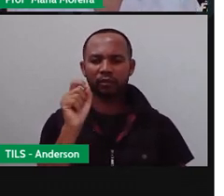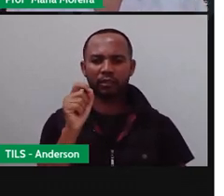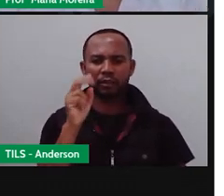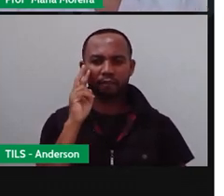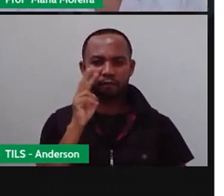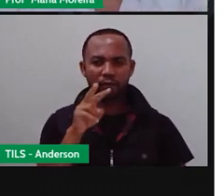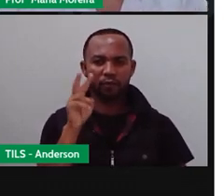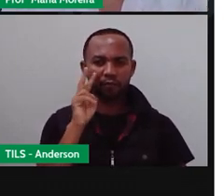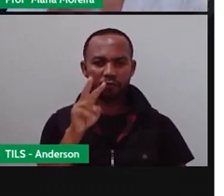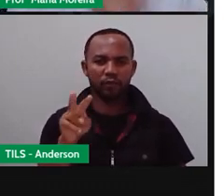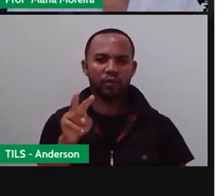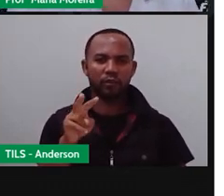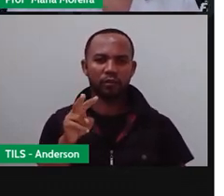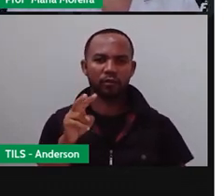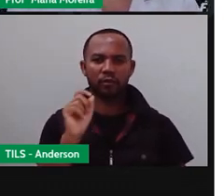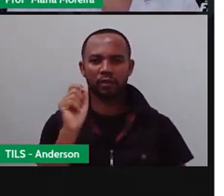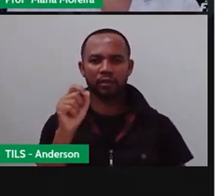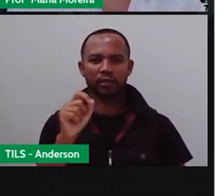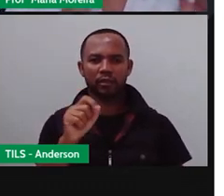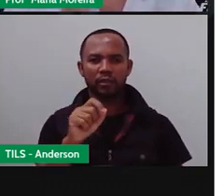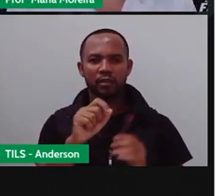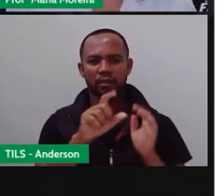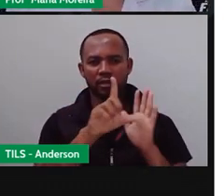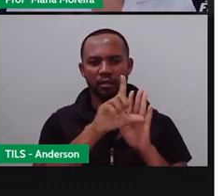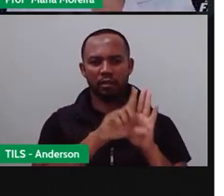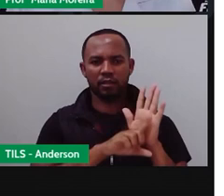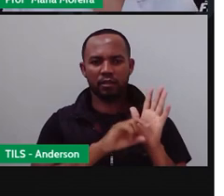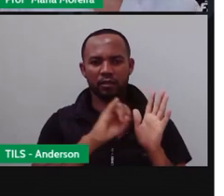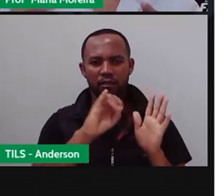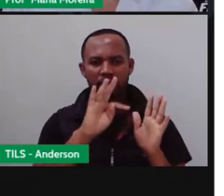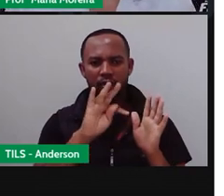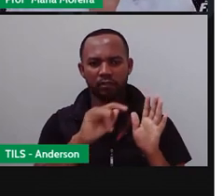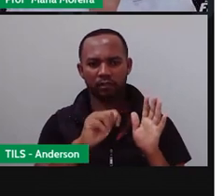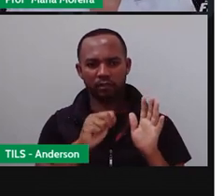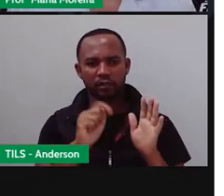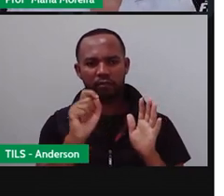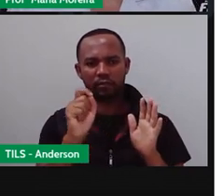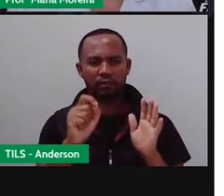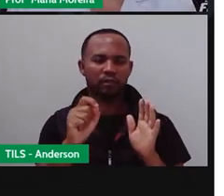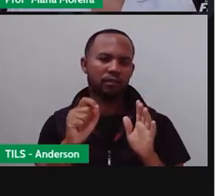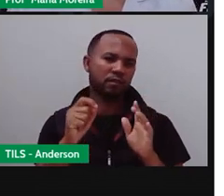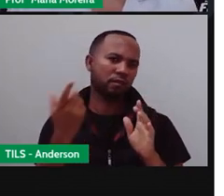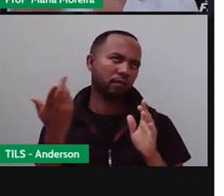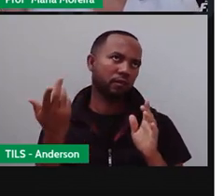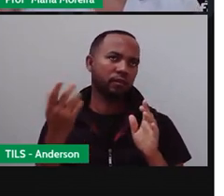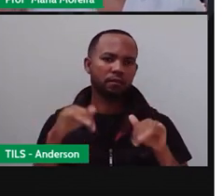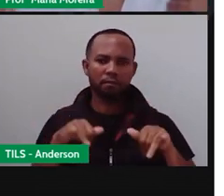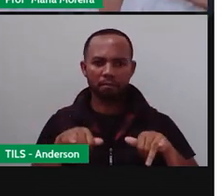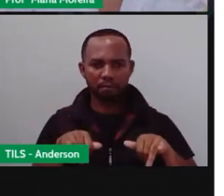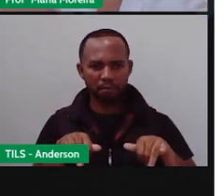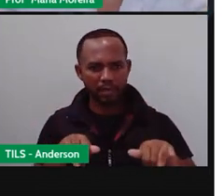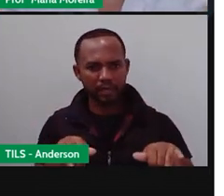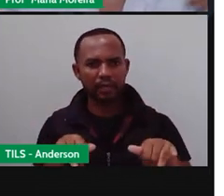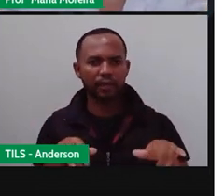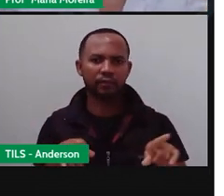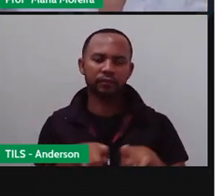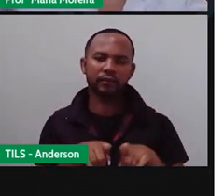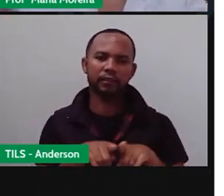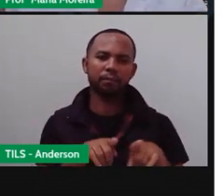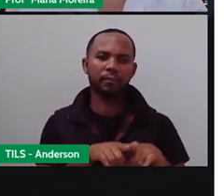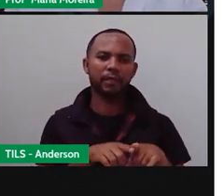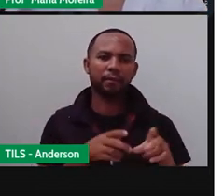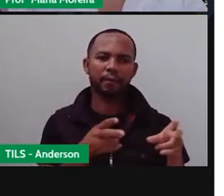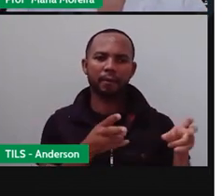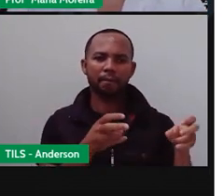listas que ela faz, né? Que ela fazia listas pra ir pra rua, listas pro mercado, listas de coisas pra fazer. E que aí, ela começou a perceber